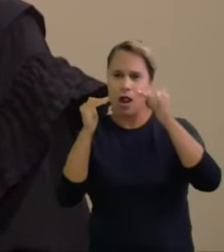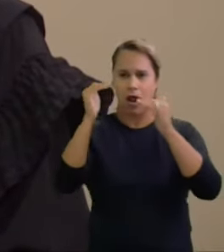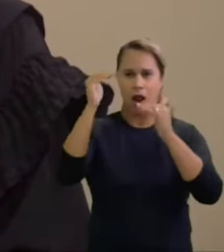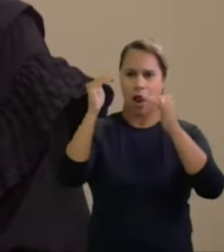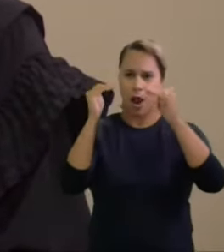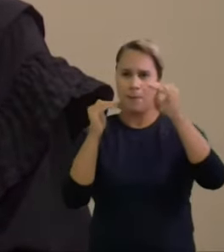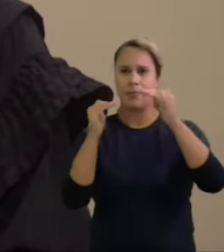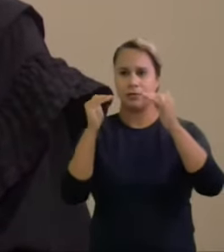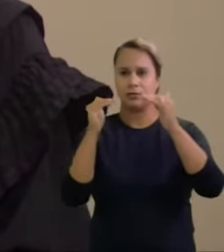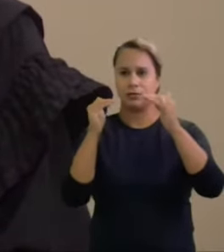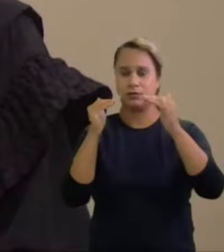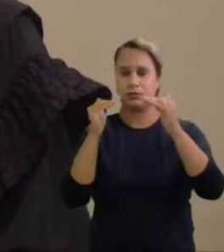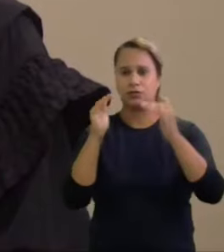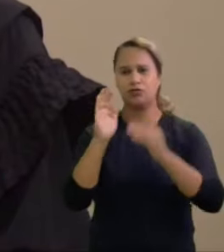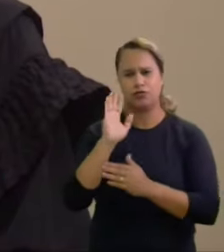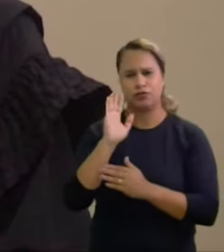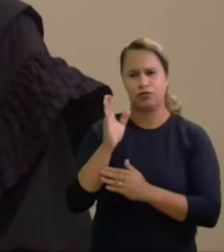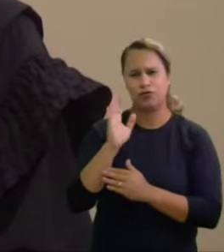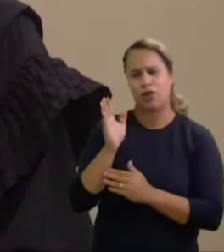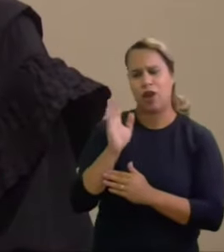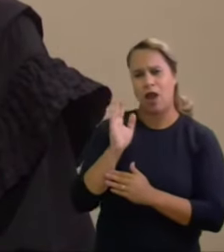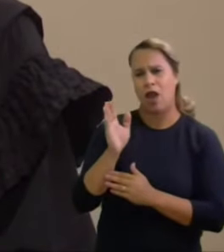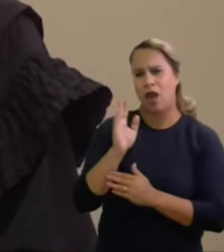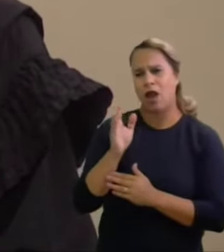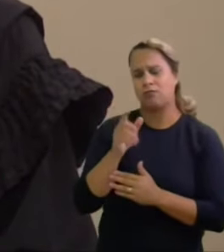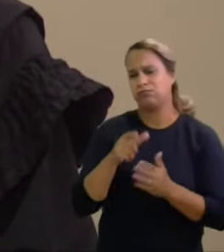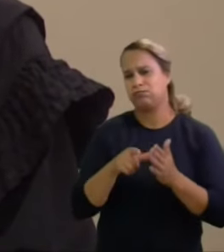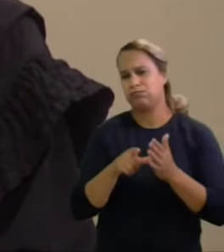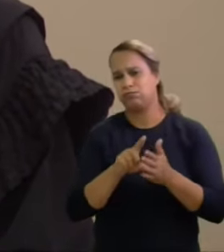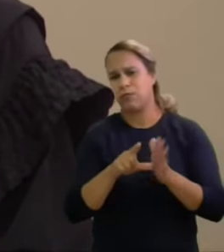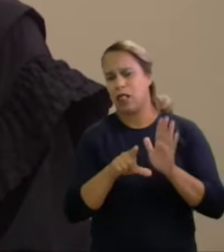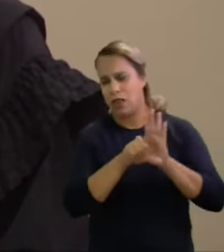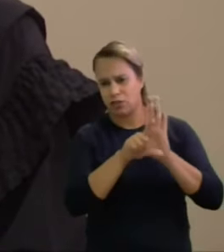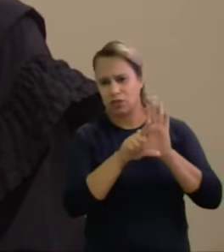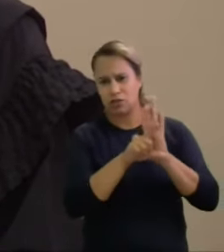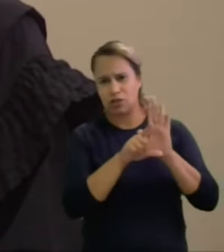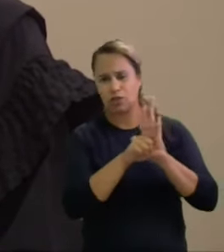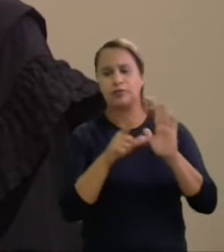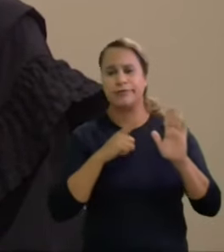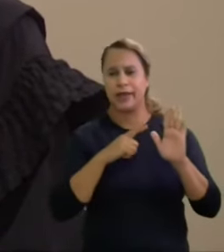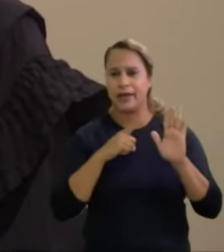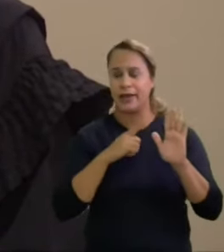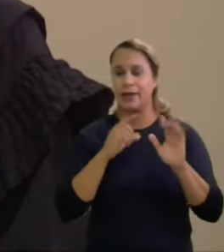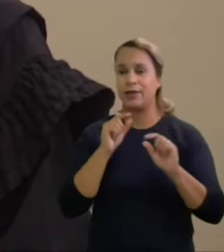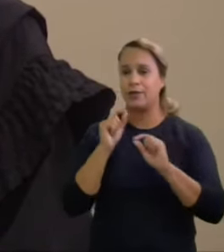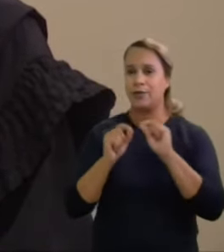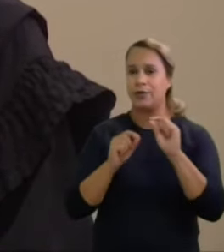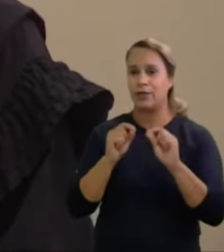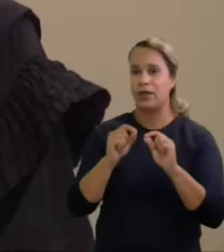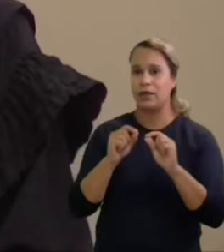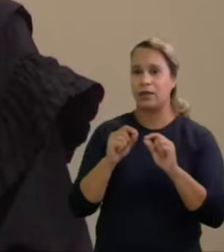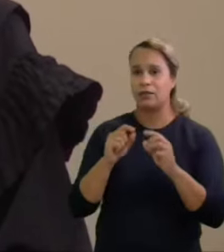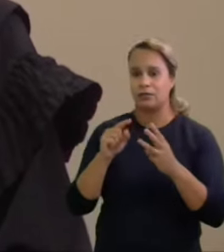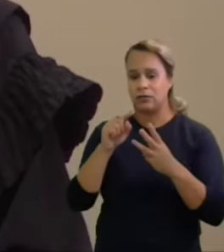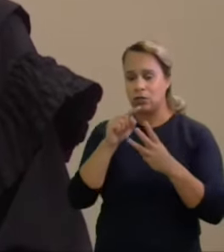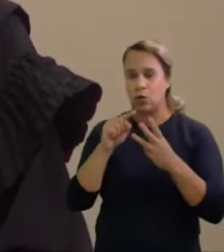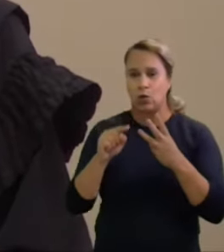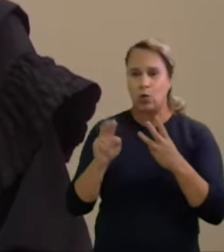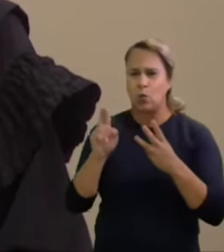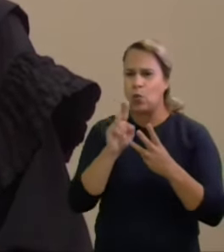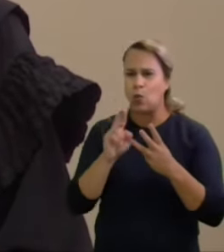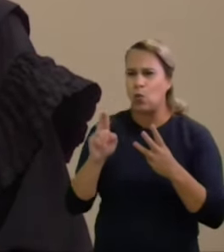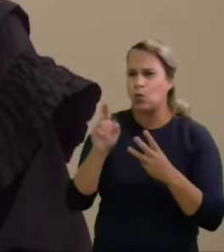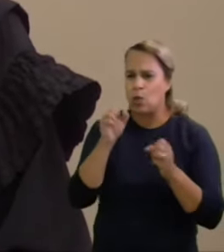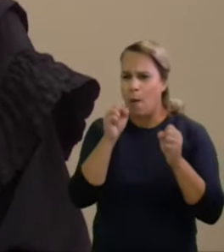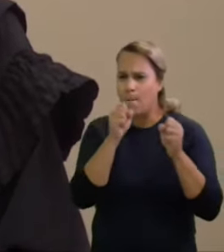expressamente na legislação não se constata que os valores tenham assumido contornos de uso excessivo de poderio econômico